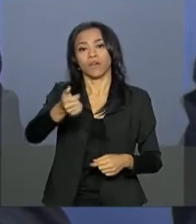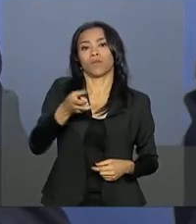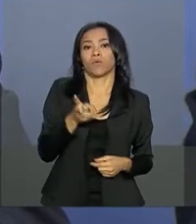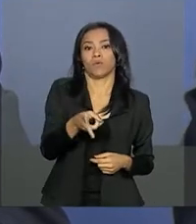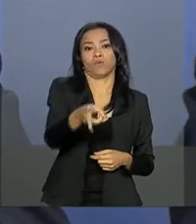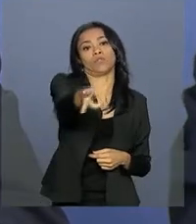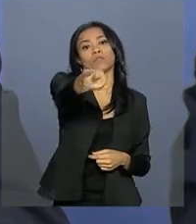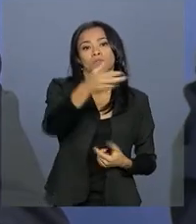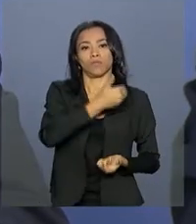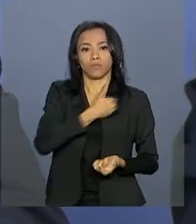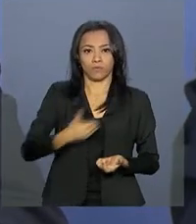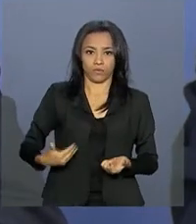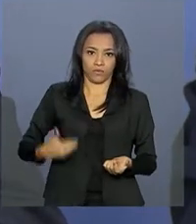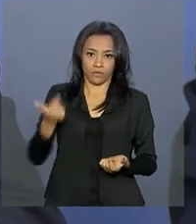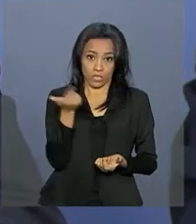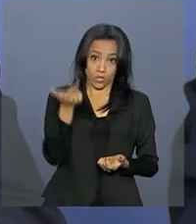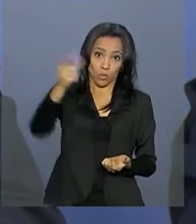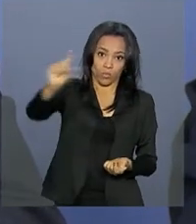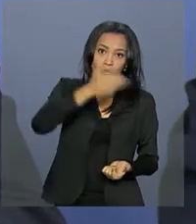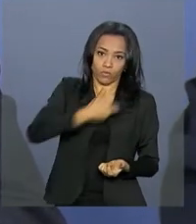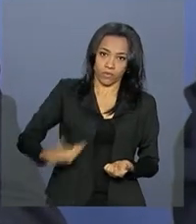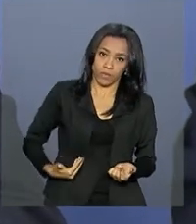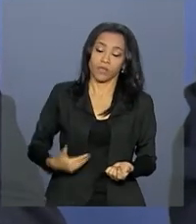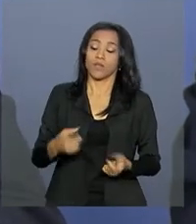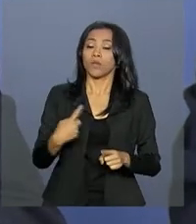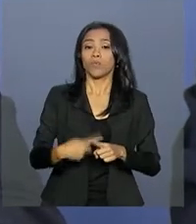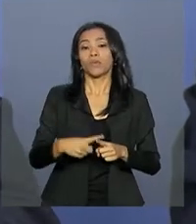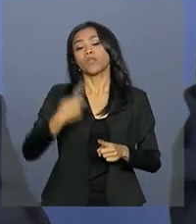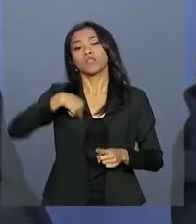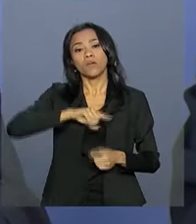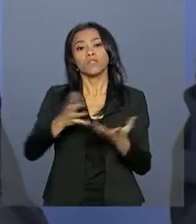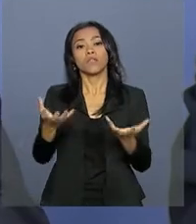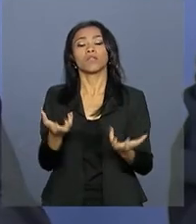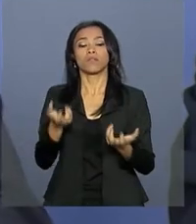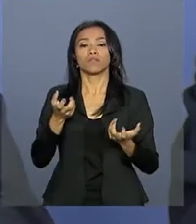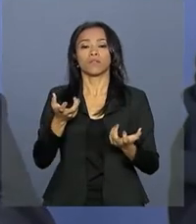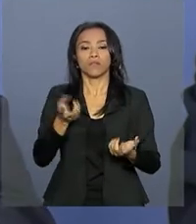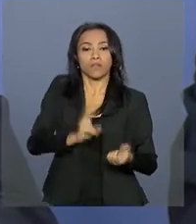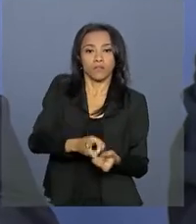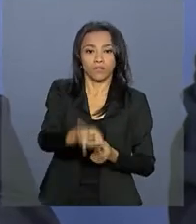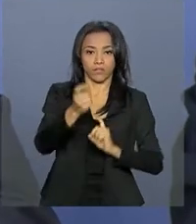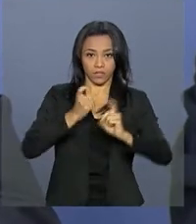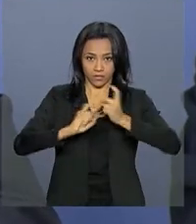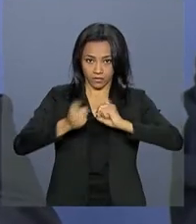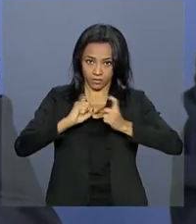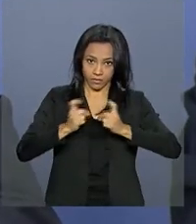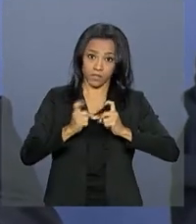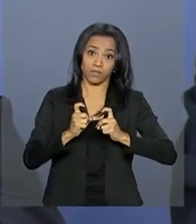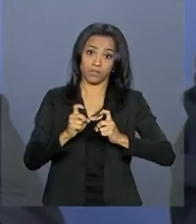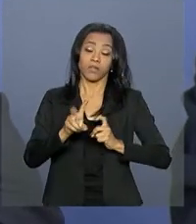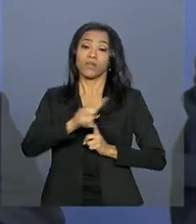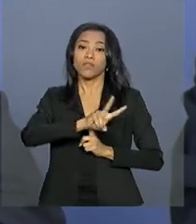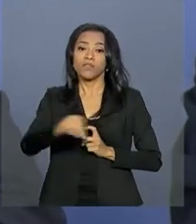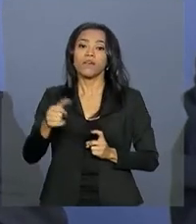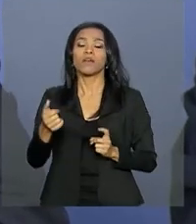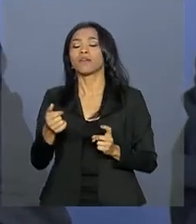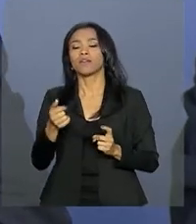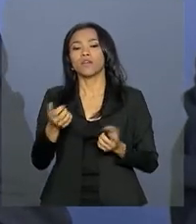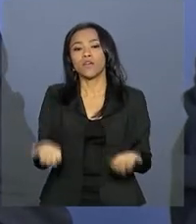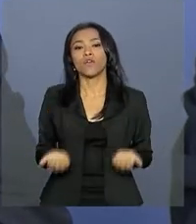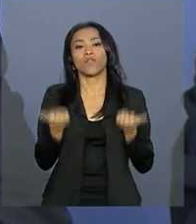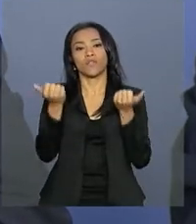continuidade administrativa. A gente vem buscando uma continuidade administrativa e você fornecer um projeto,